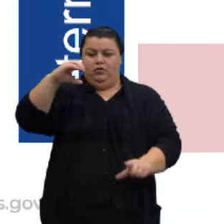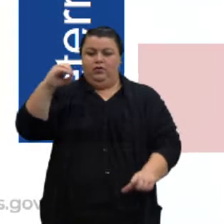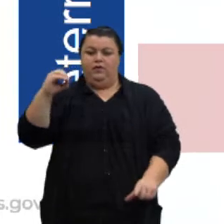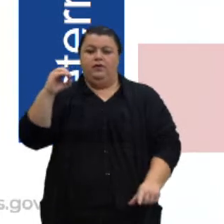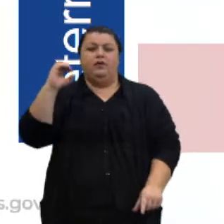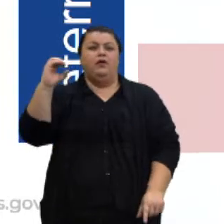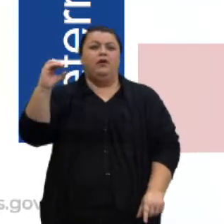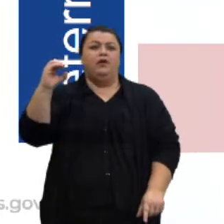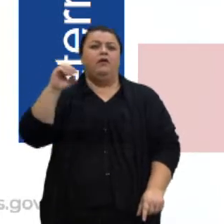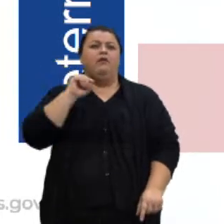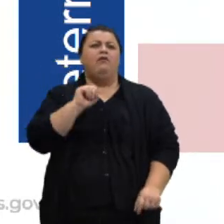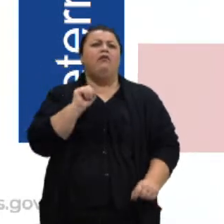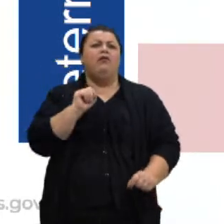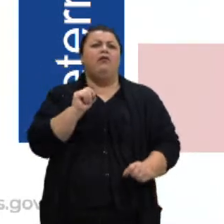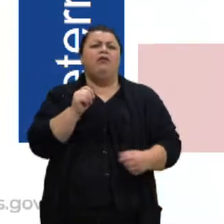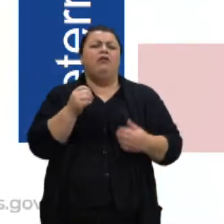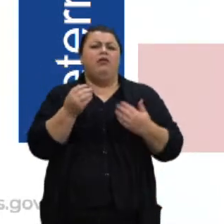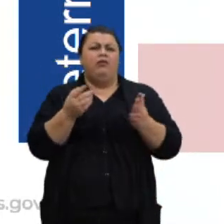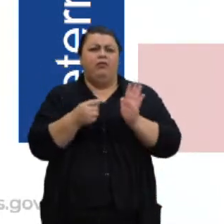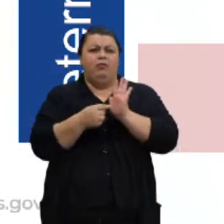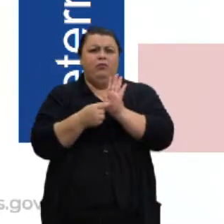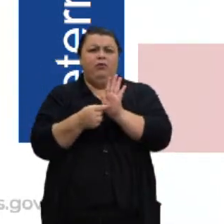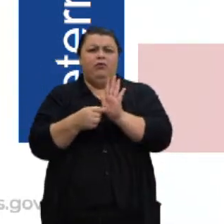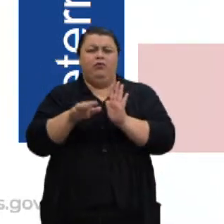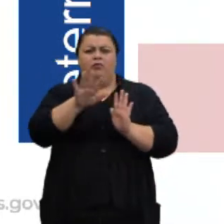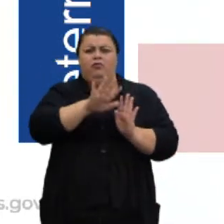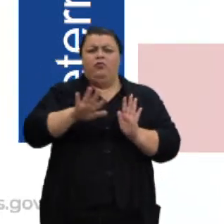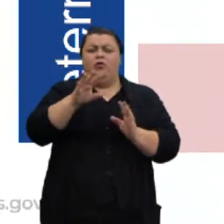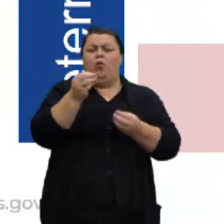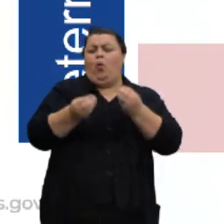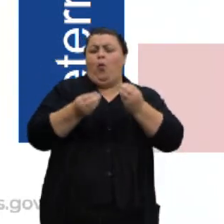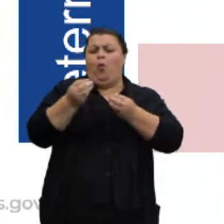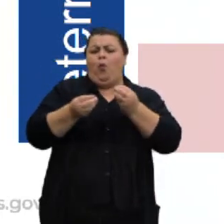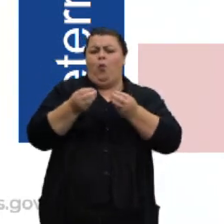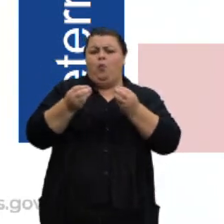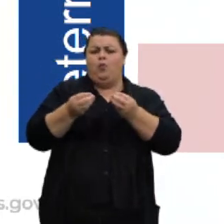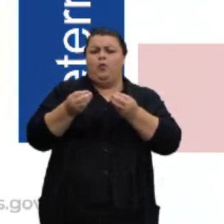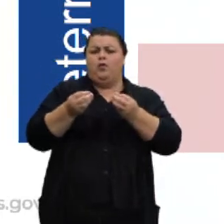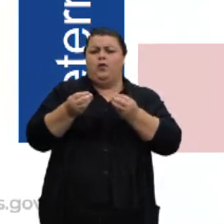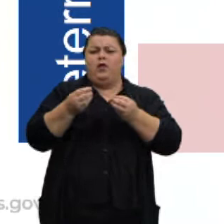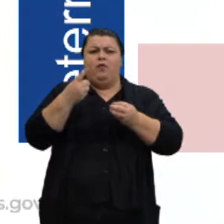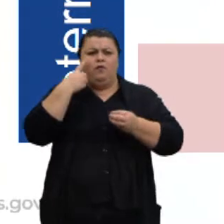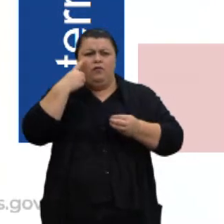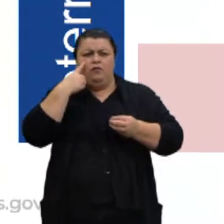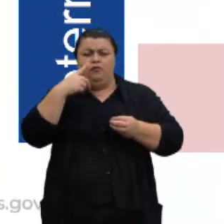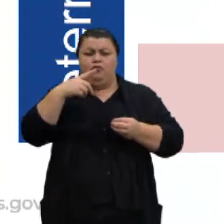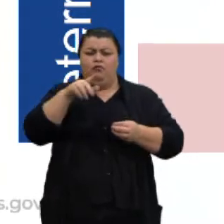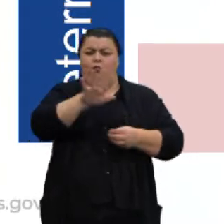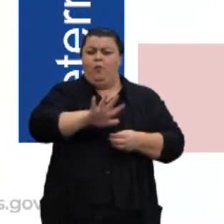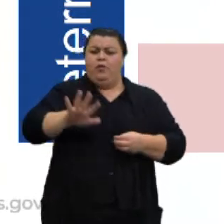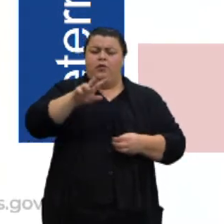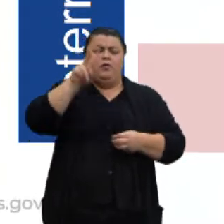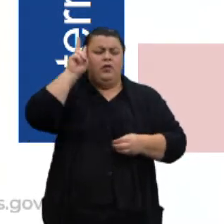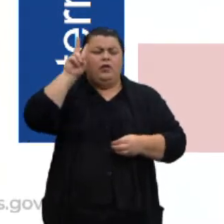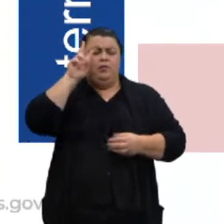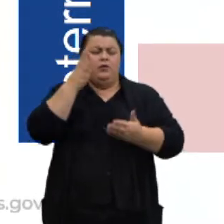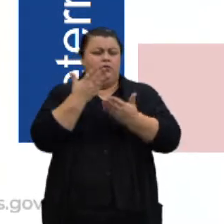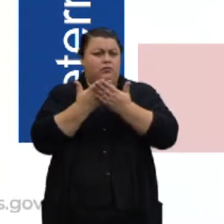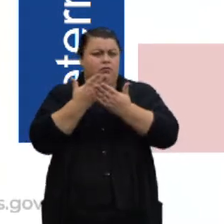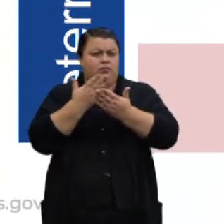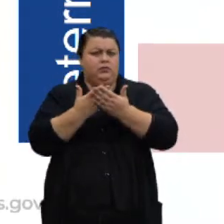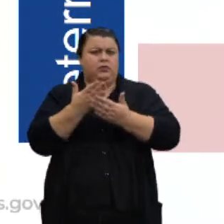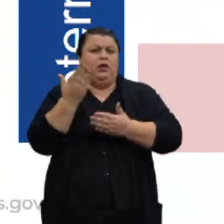E essa determinação, então, dos planos. Como que eu determino um plano? Lembrando das nossas aulas que nós tivemos